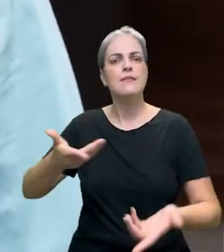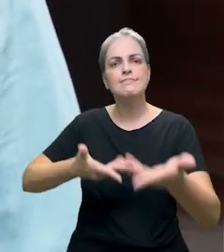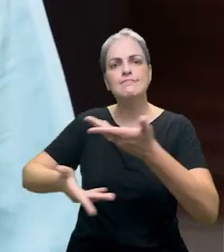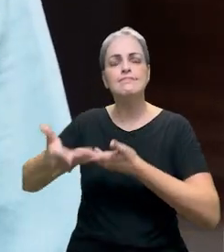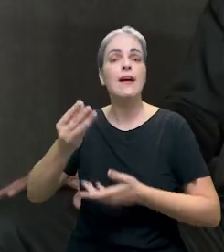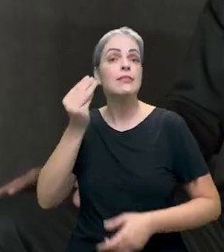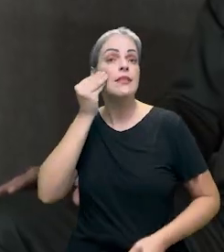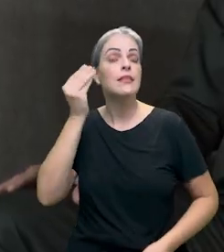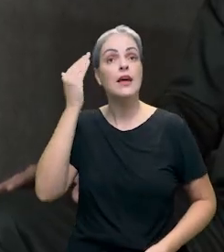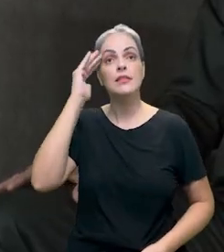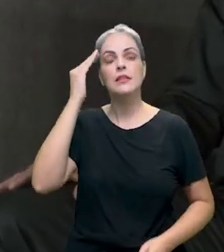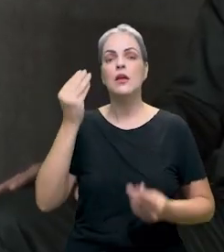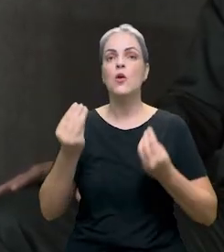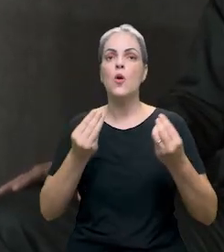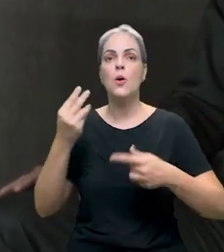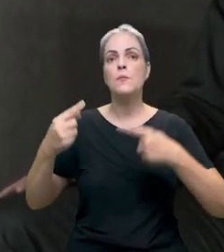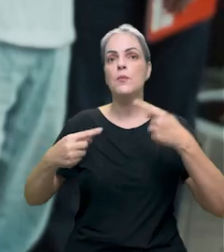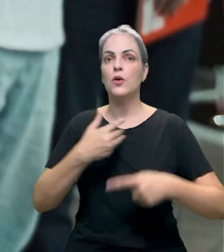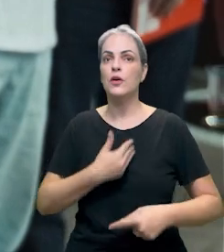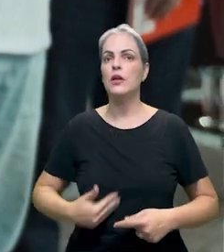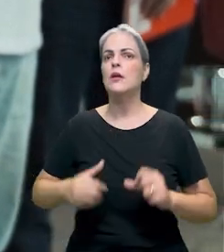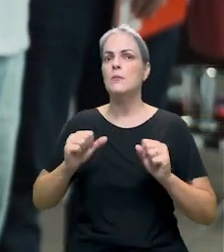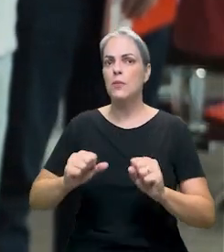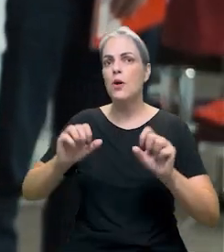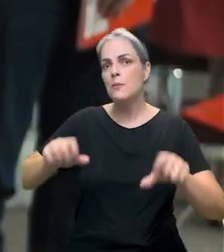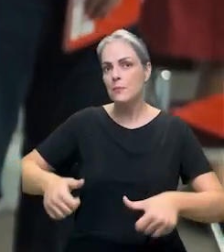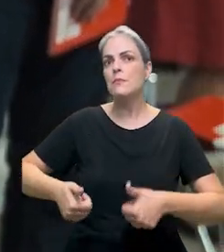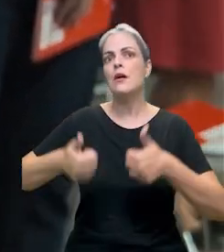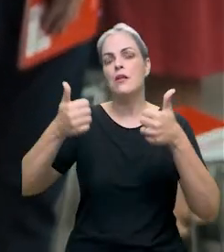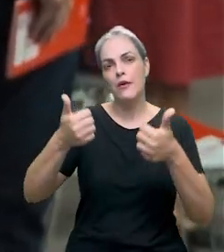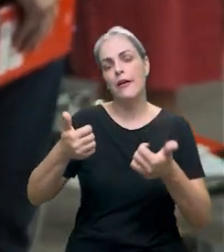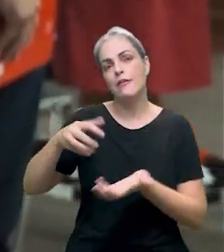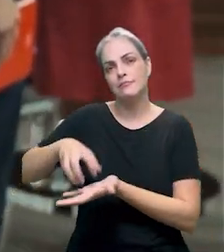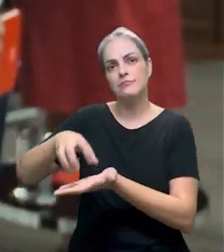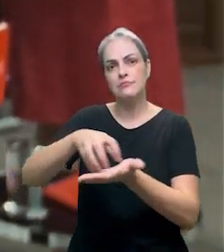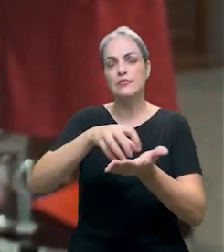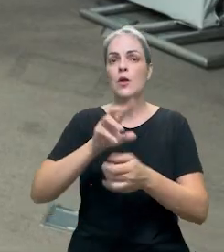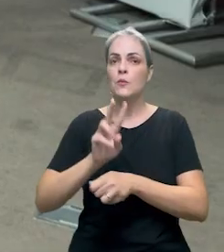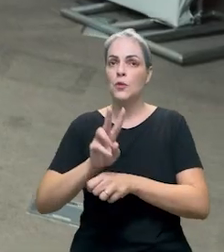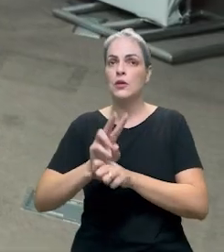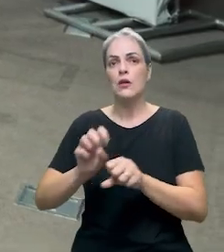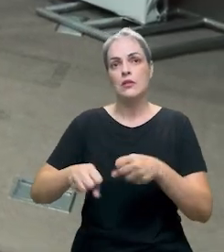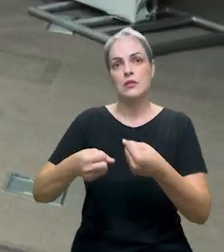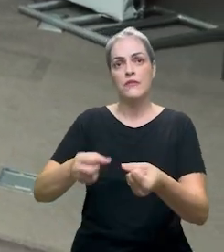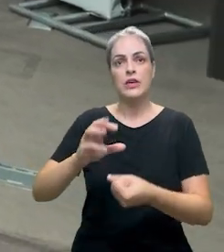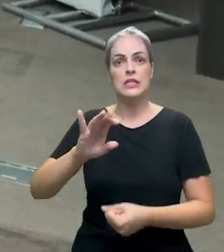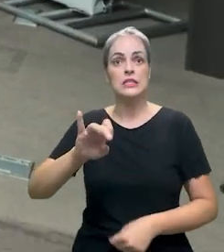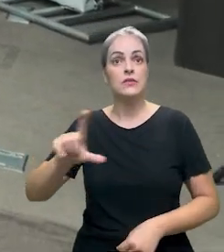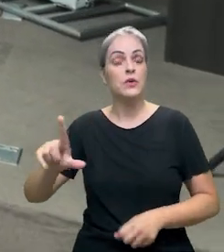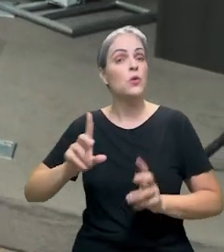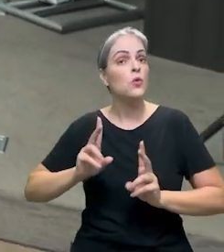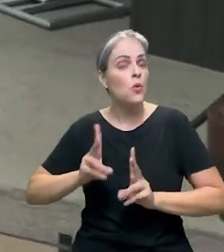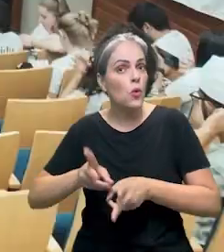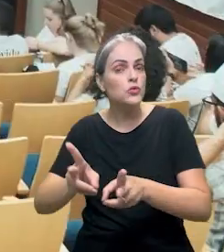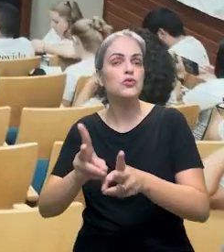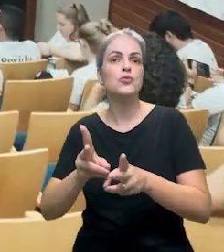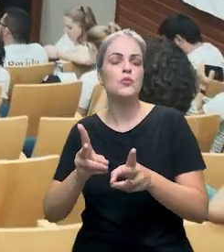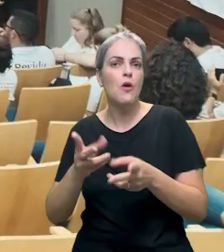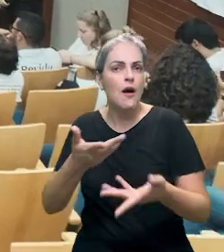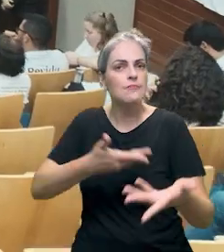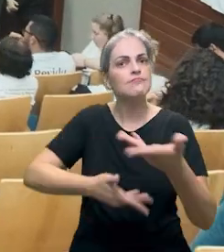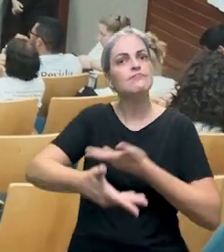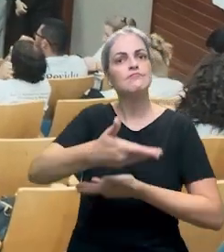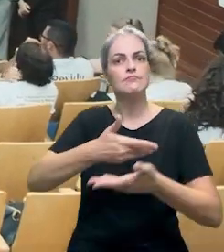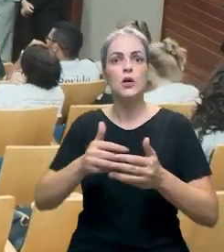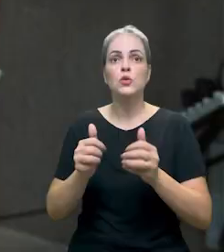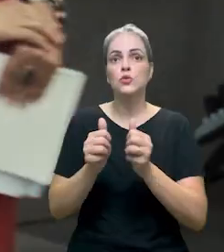tentar entender de que forma a política pública pode ser aprimorada e os órgãos de proteção e defesa civil continuarem se